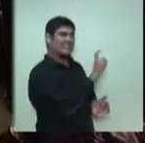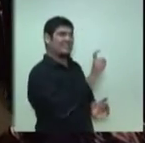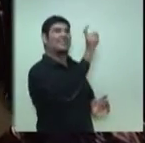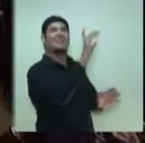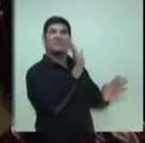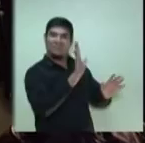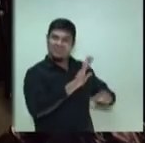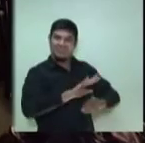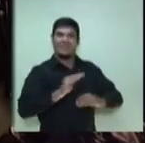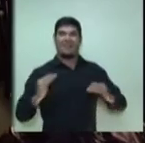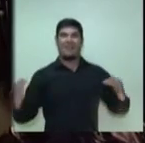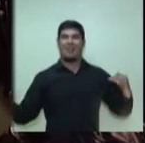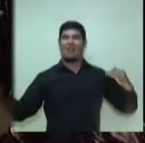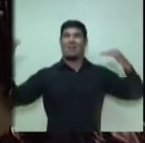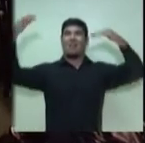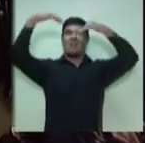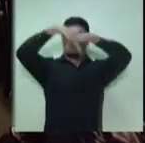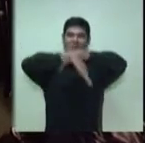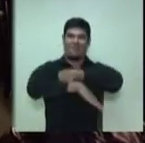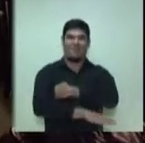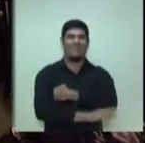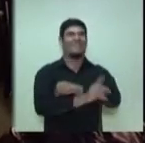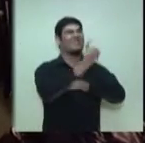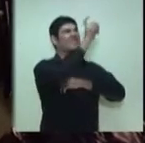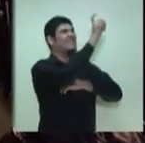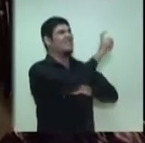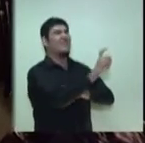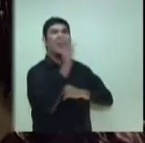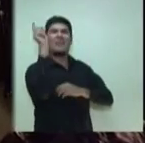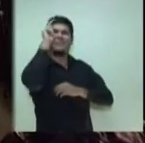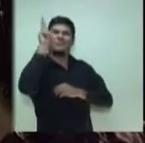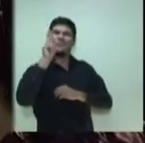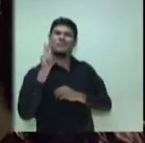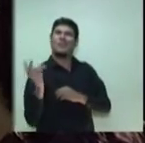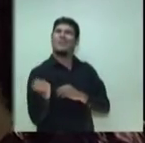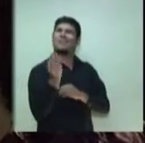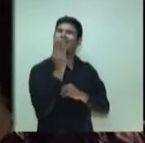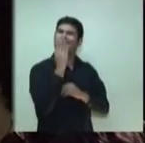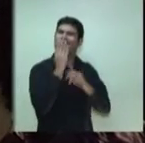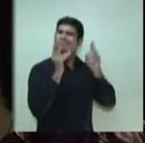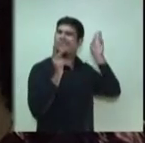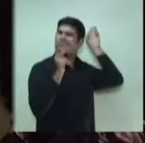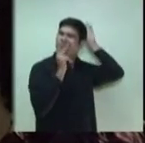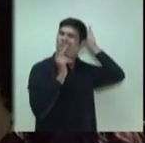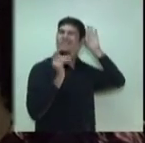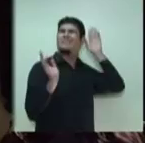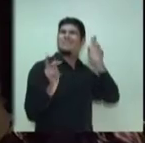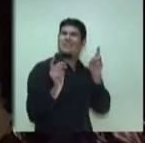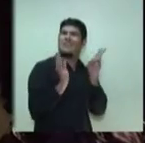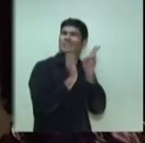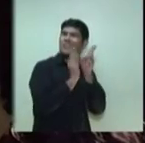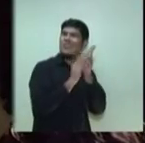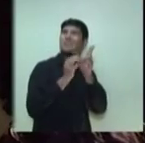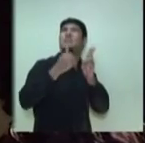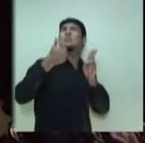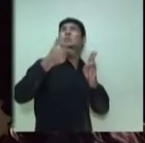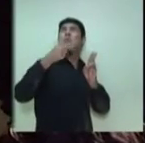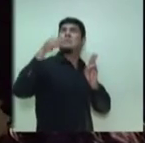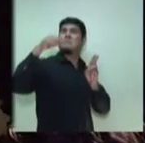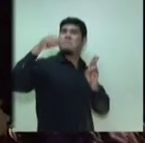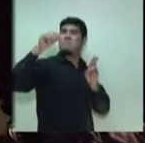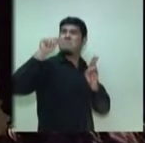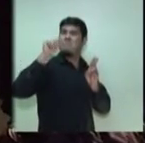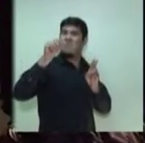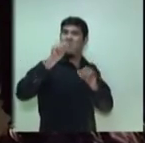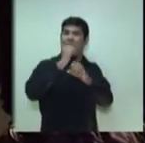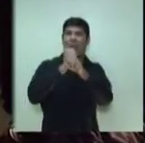viadutos, retratando a nossa história de bases indígenas. Nós temos 12 mil anos de história indígena nas nossas costas. É